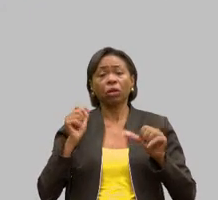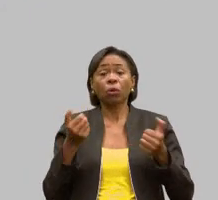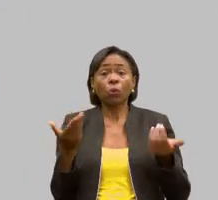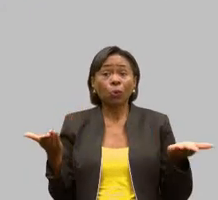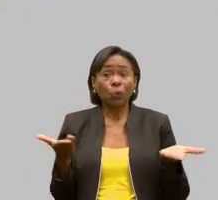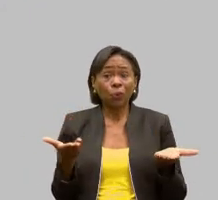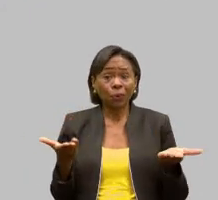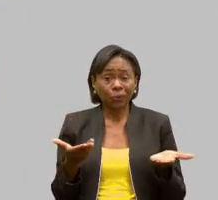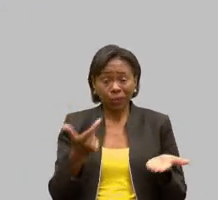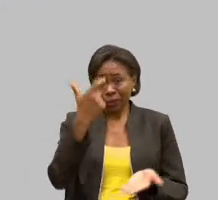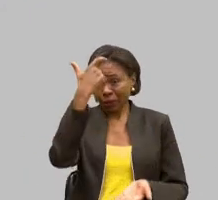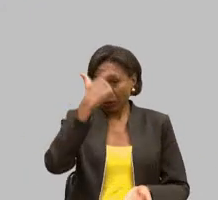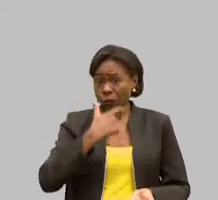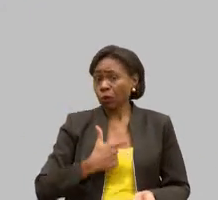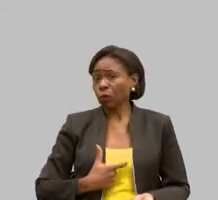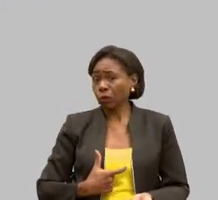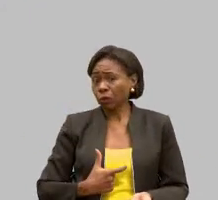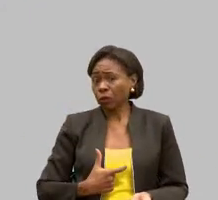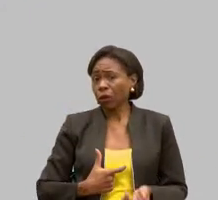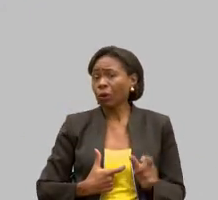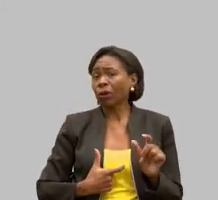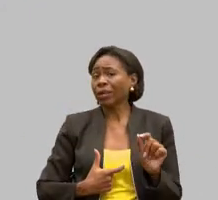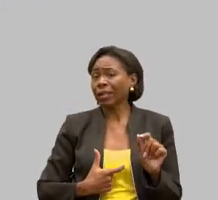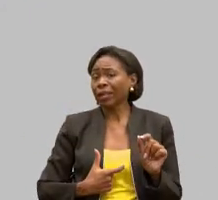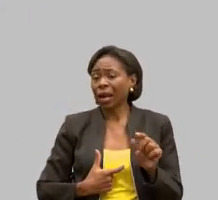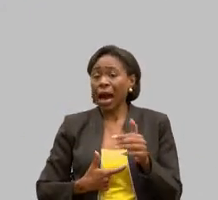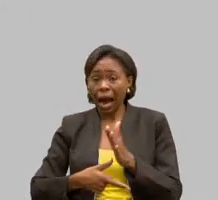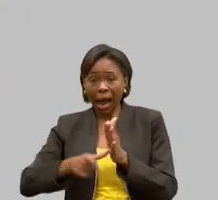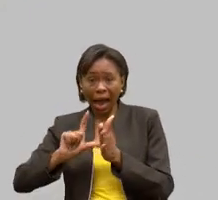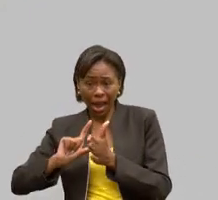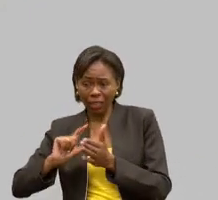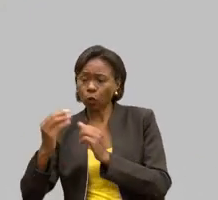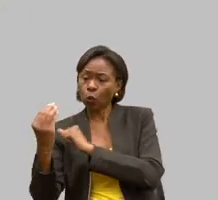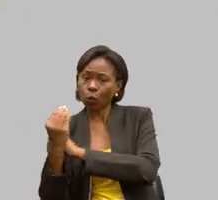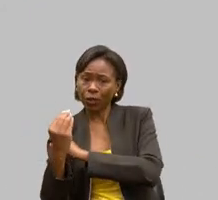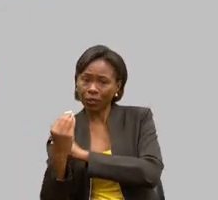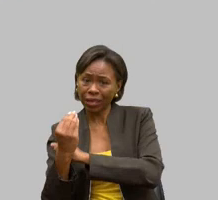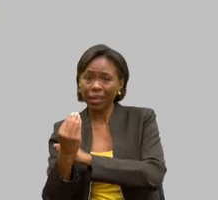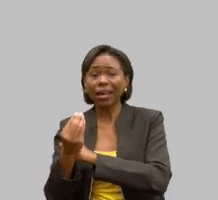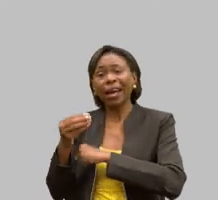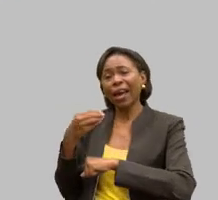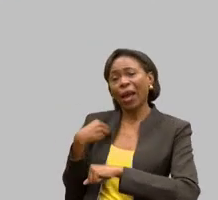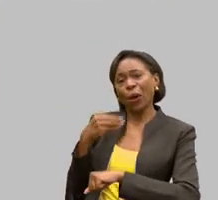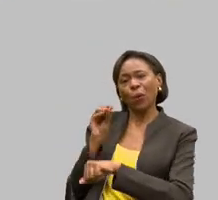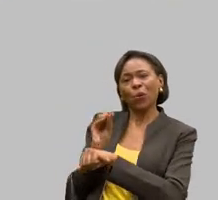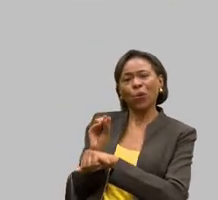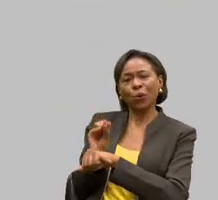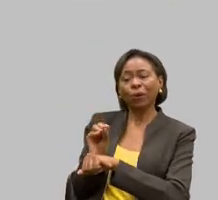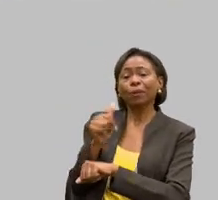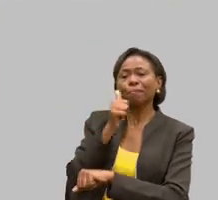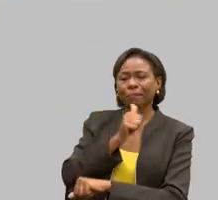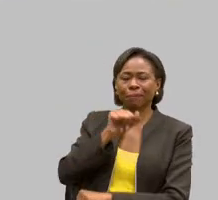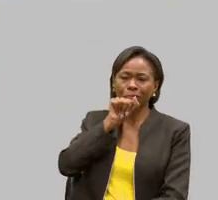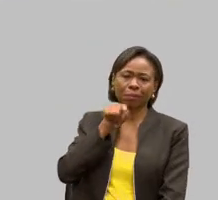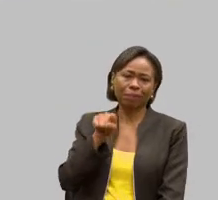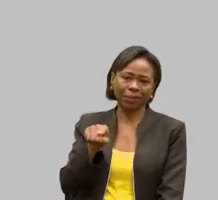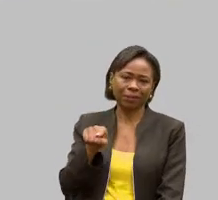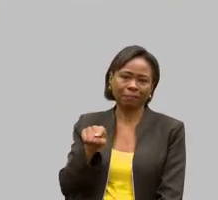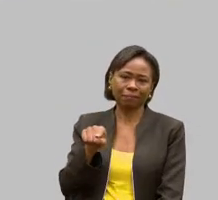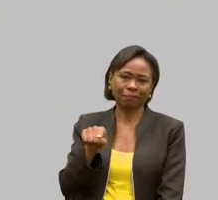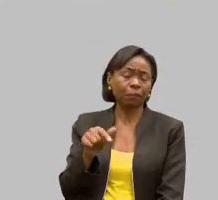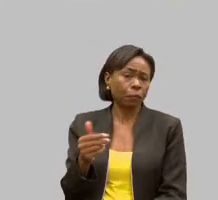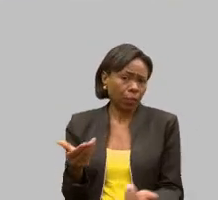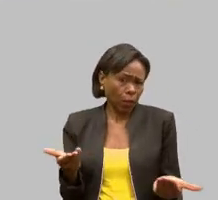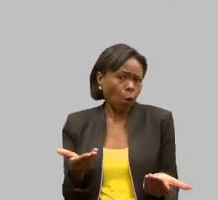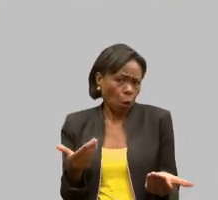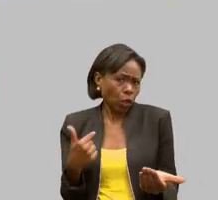quem cuidava de mim, eu cuido dela hoje. Chama-me a minha mãe. Entende? Por que eu hoje não posso sair da